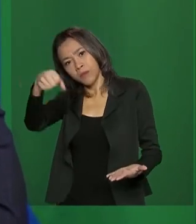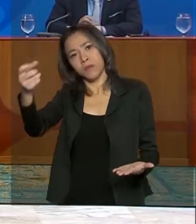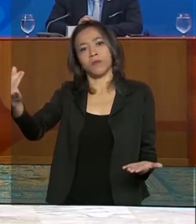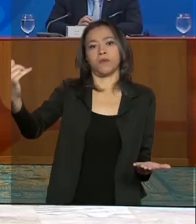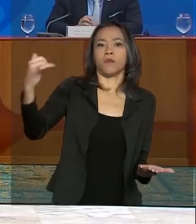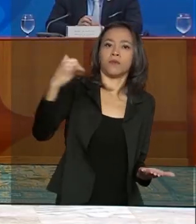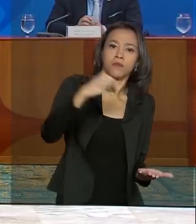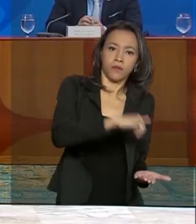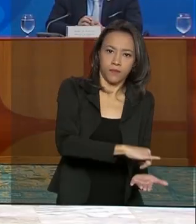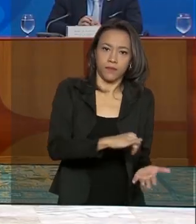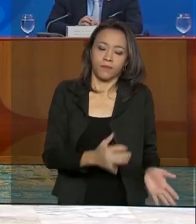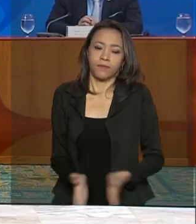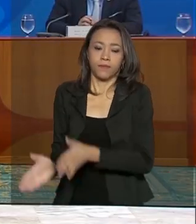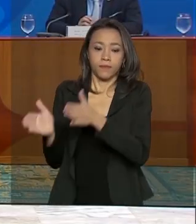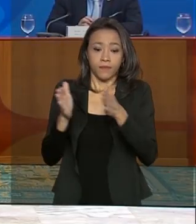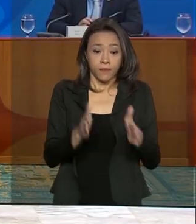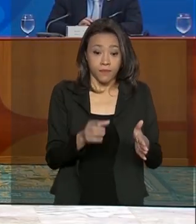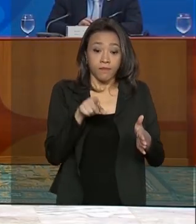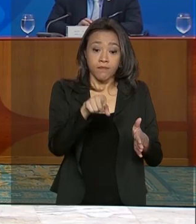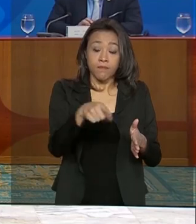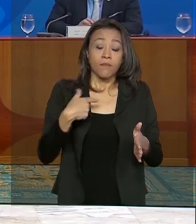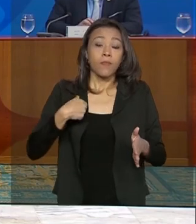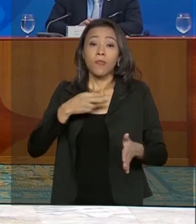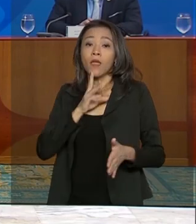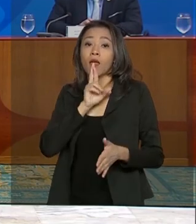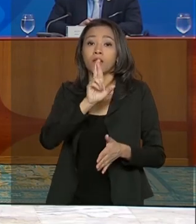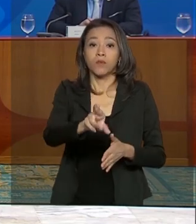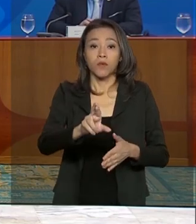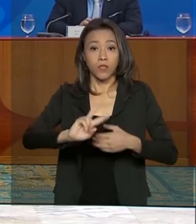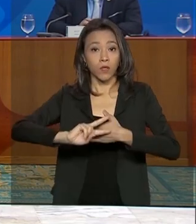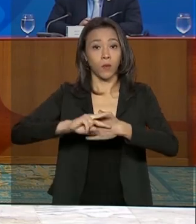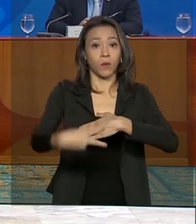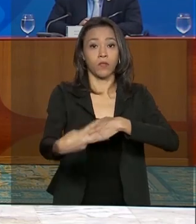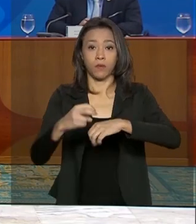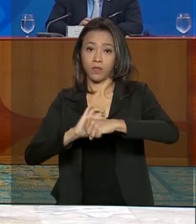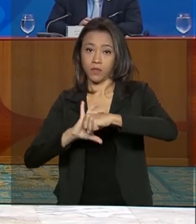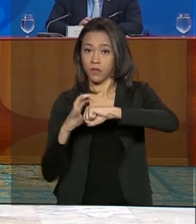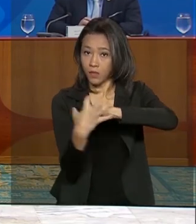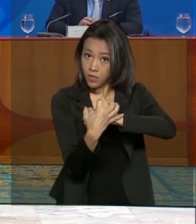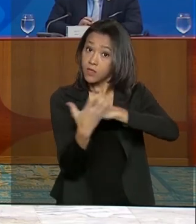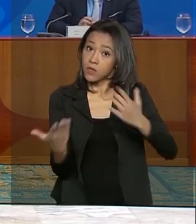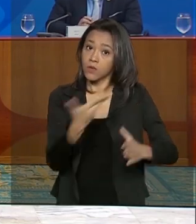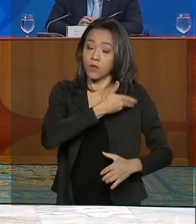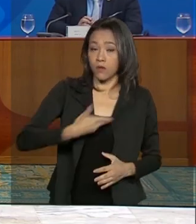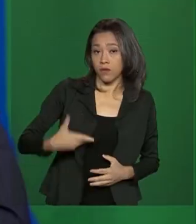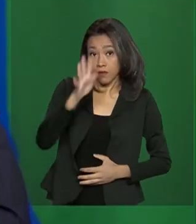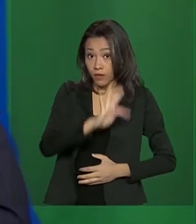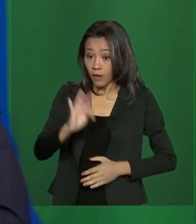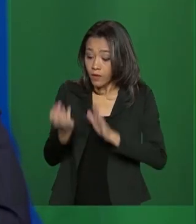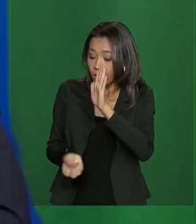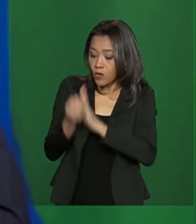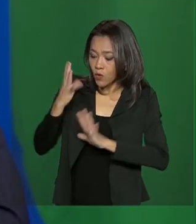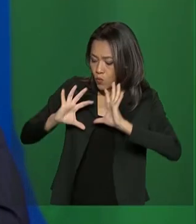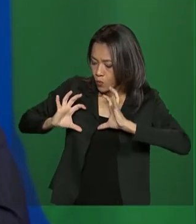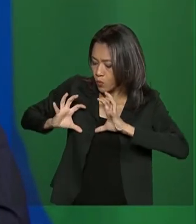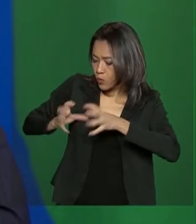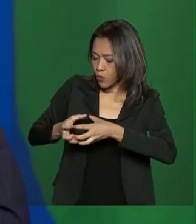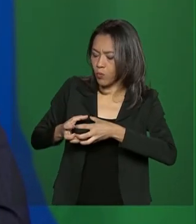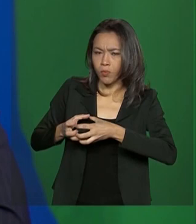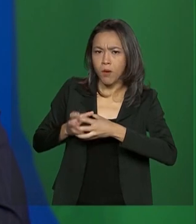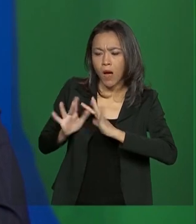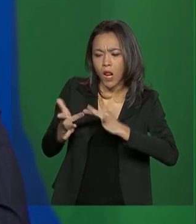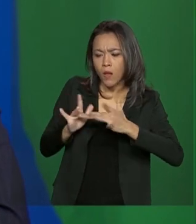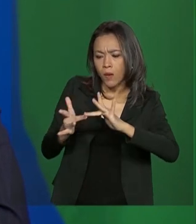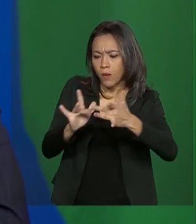semanas. Em resposta aos impactos relacionados ao novo coronavírus, o governo federal criou um grupo interministerial para pensar